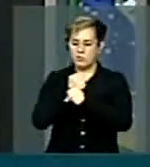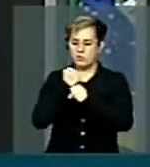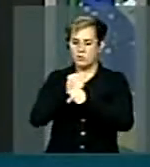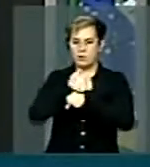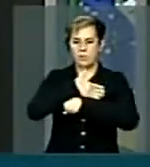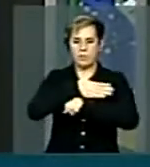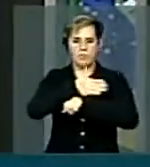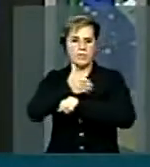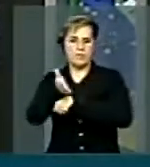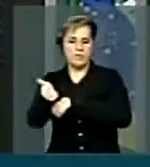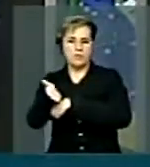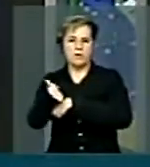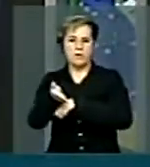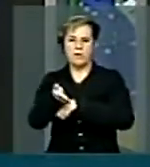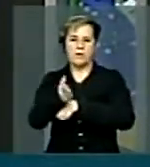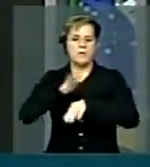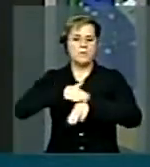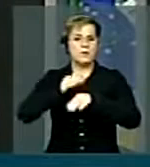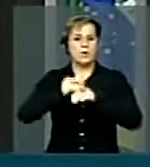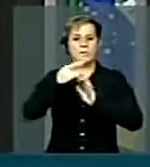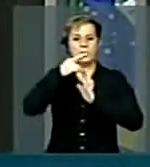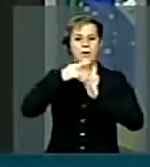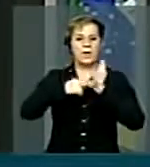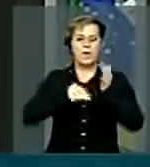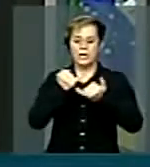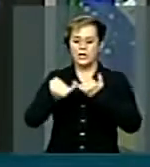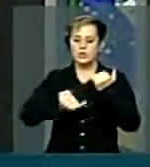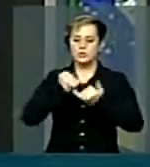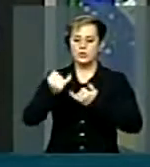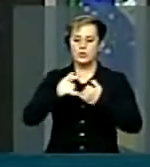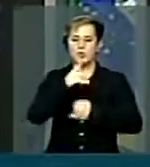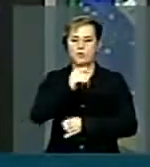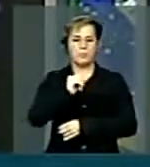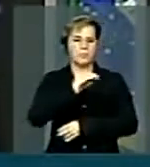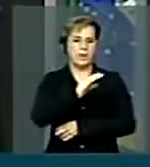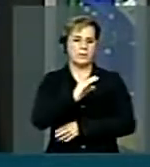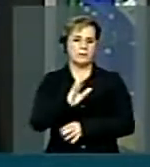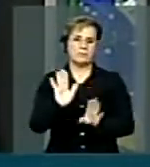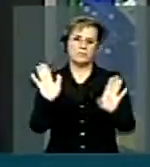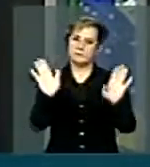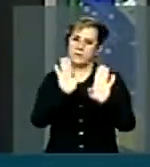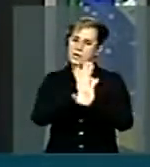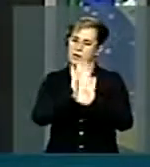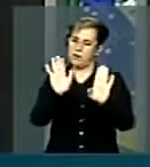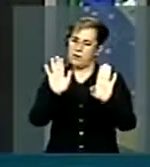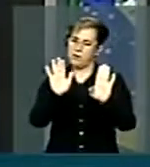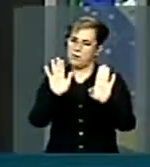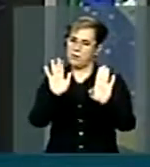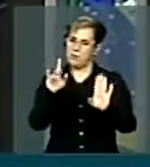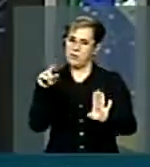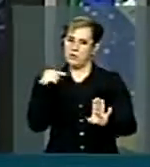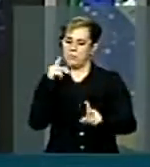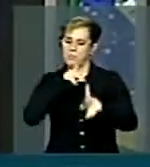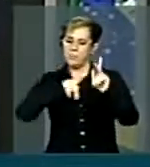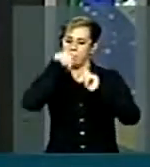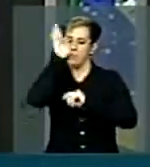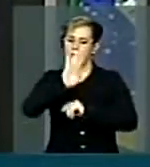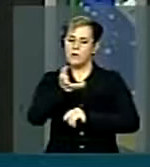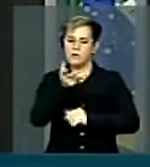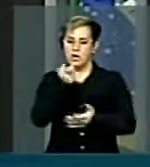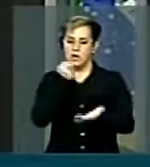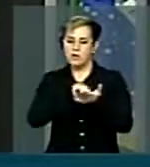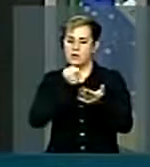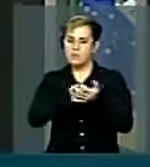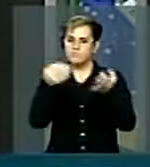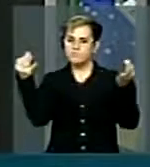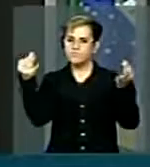regra do jogo do PAC. Senhora ministra, não é. Os brasileiros querem eficiência. A população